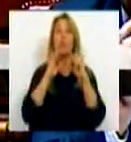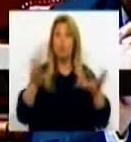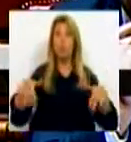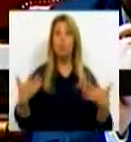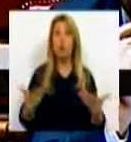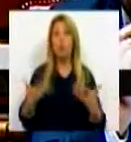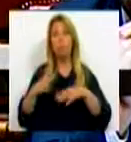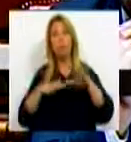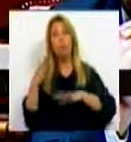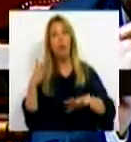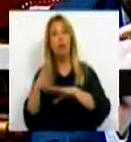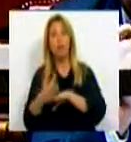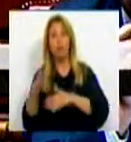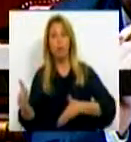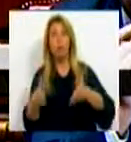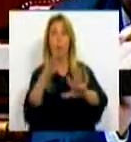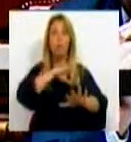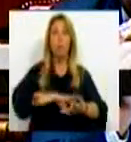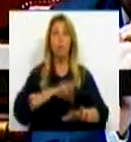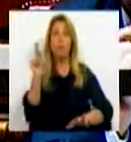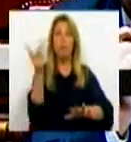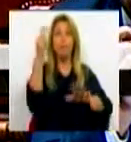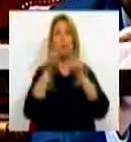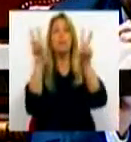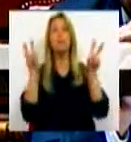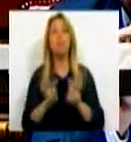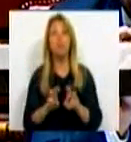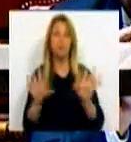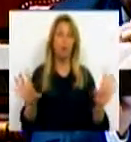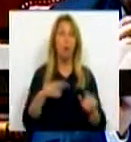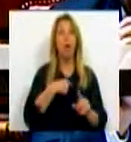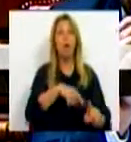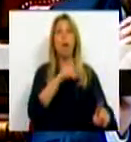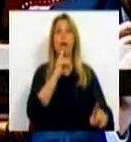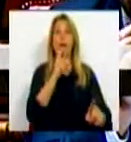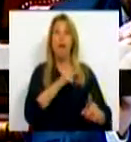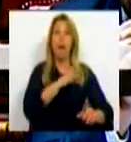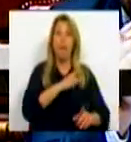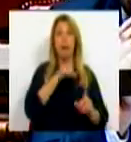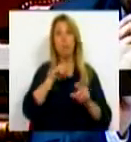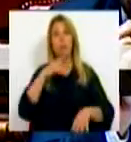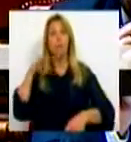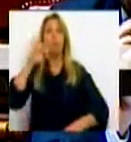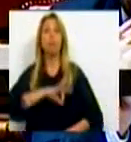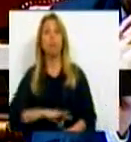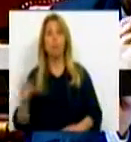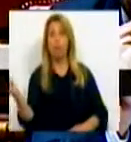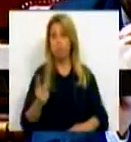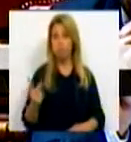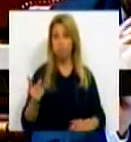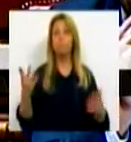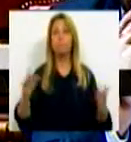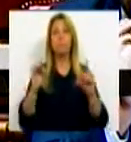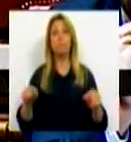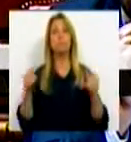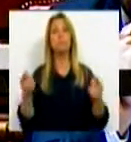através de percursos profissionais de dupla certificação, isto é, académicos e profissionalizantes. E depois, também conseguir,